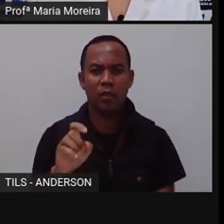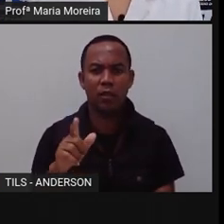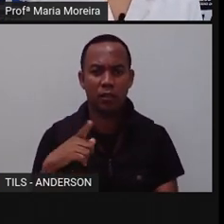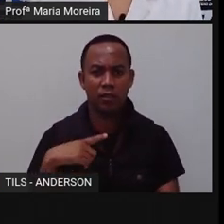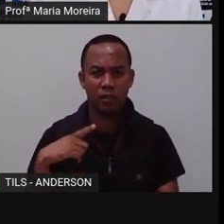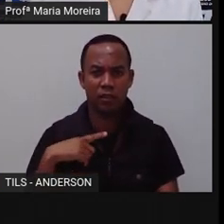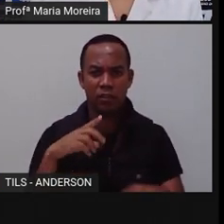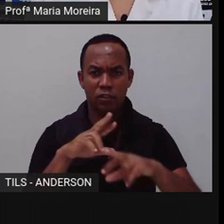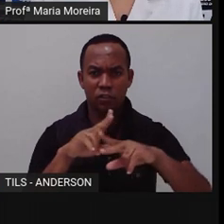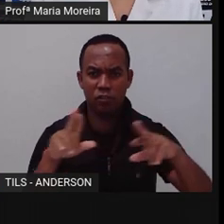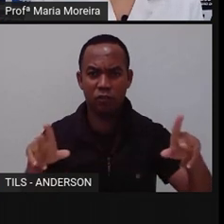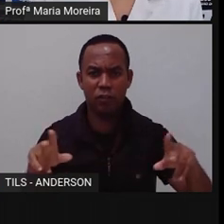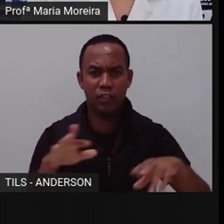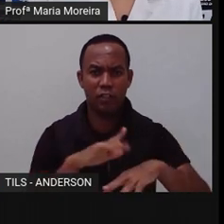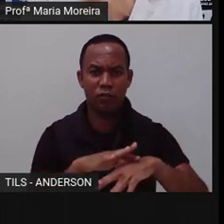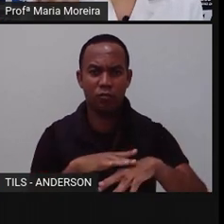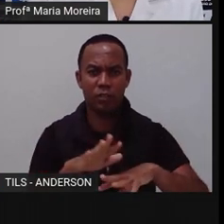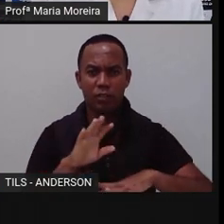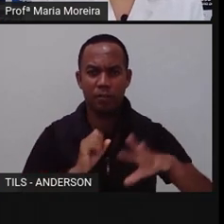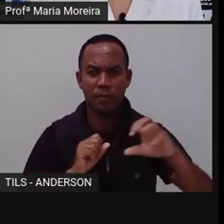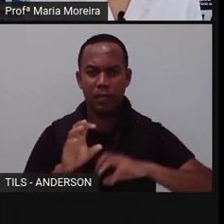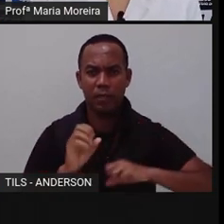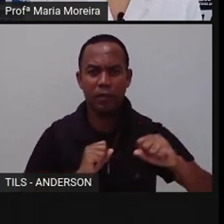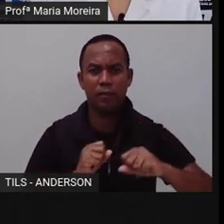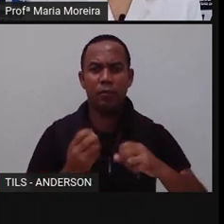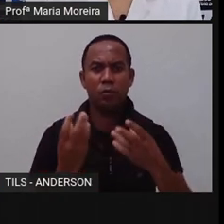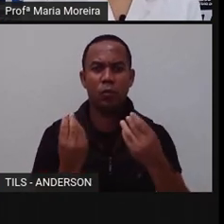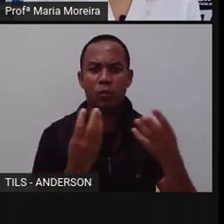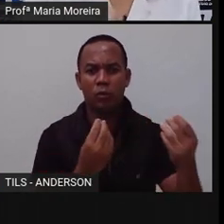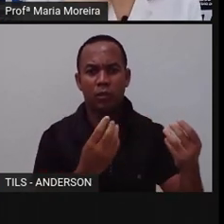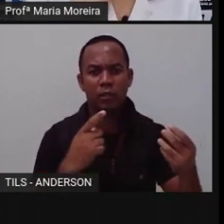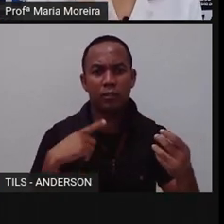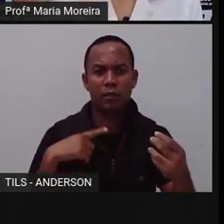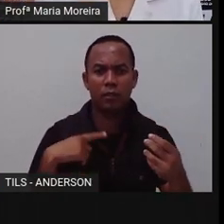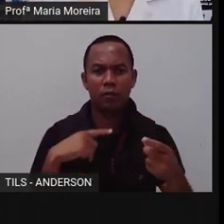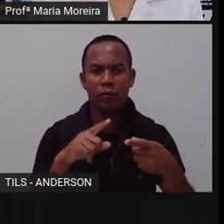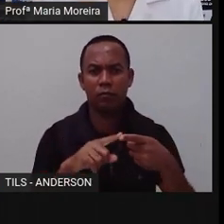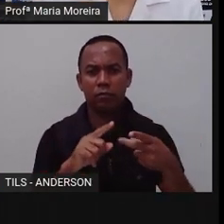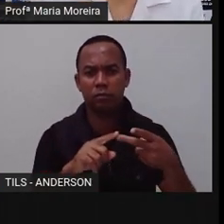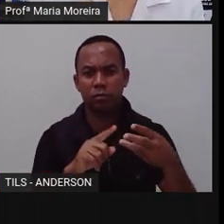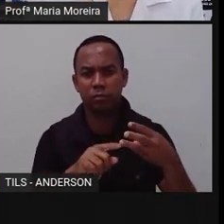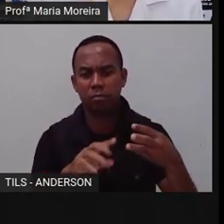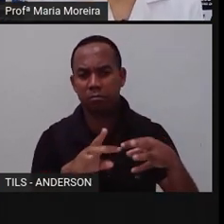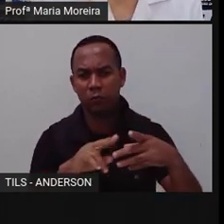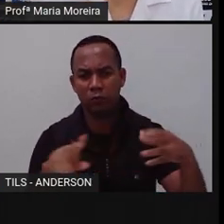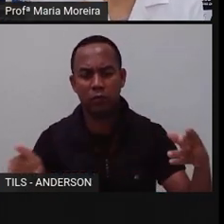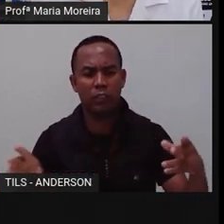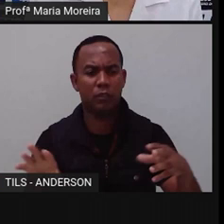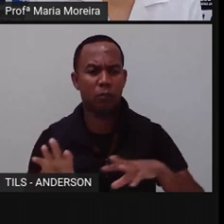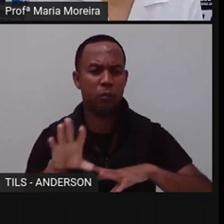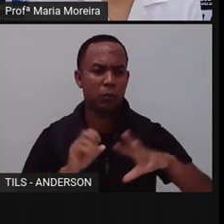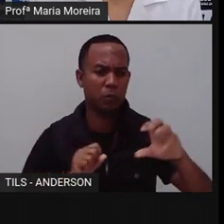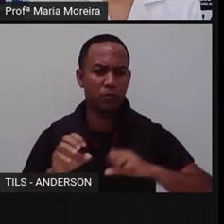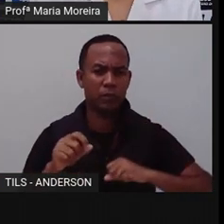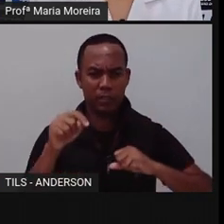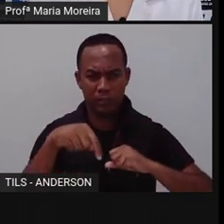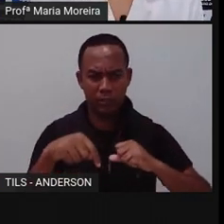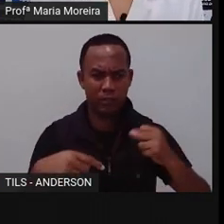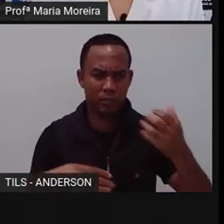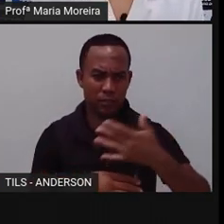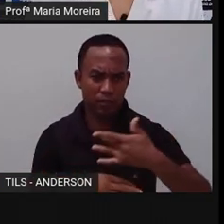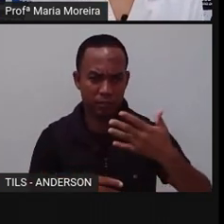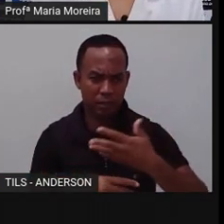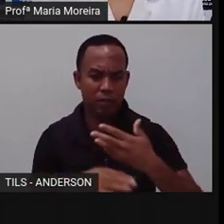né? Mas ele ficou famoso aí porque a dengue, na verdade, tivemos vários surtos de dengue, principalmente aqui na nossa cidade.